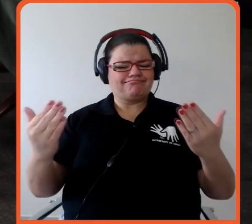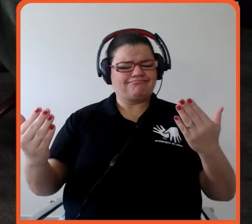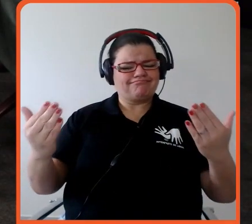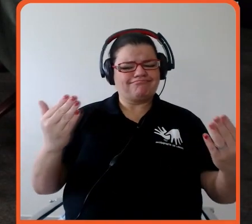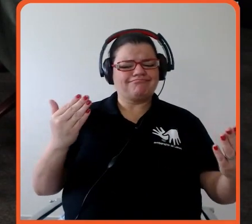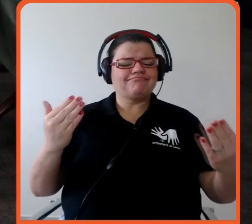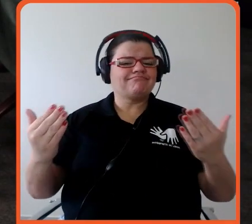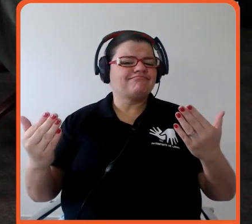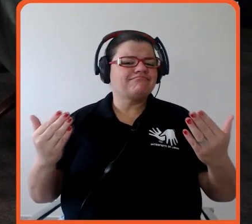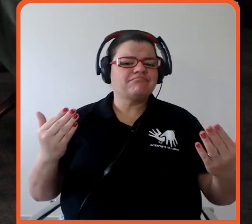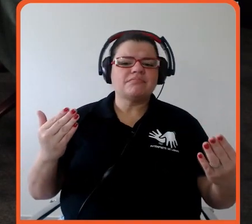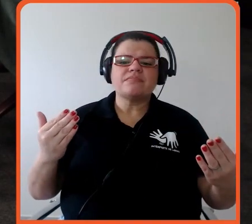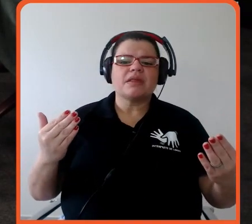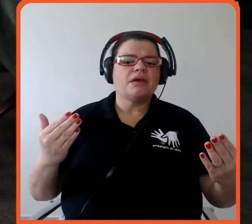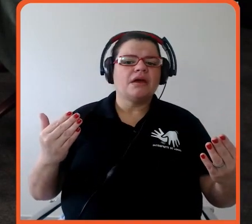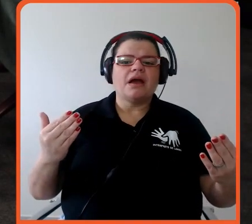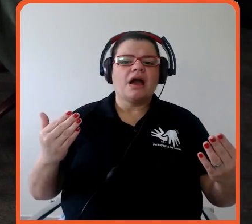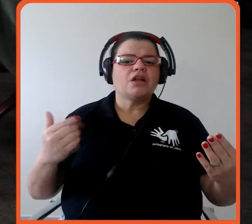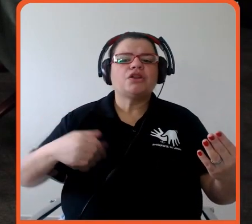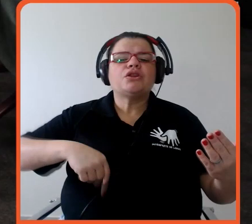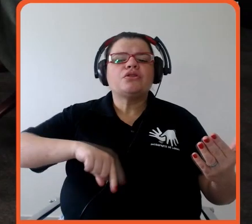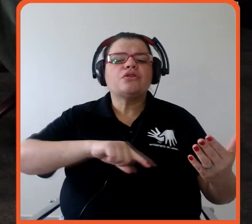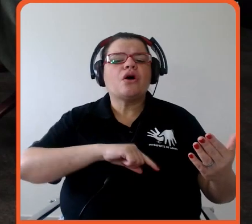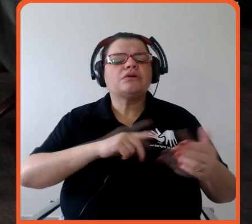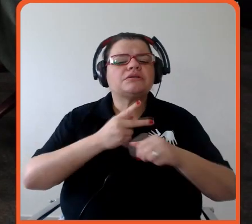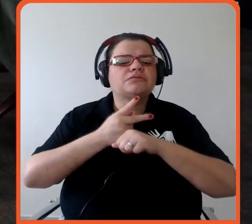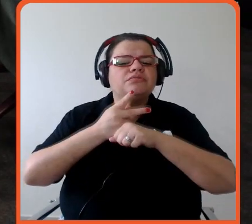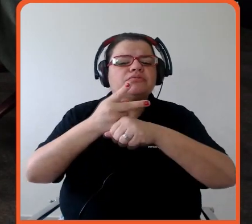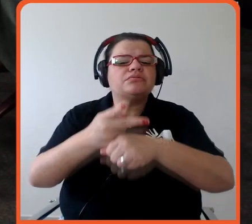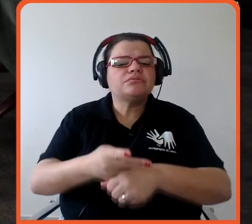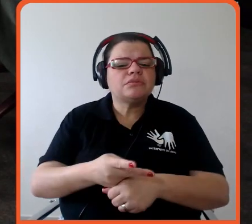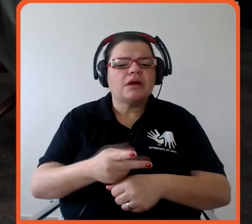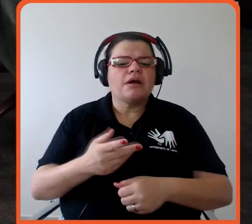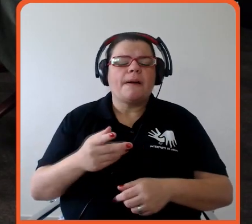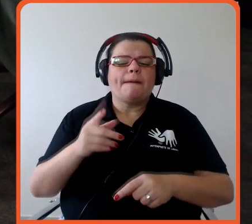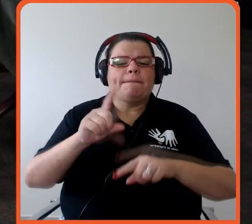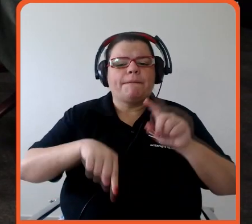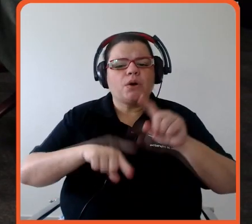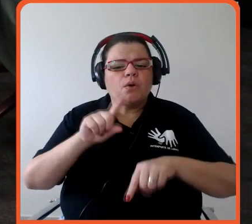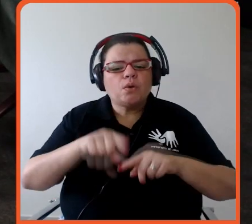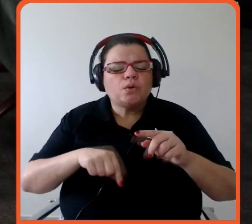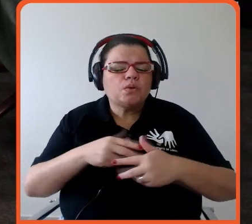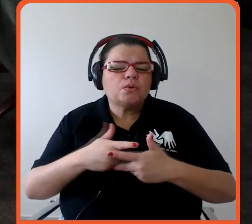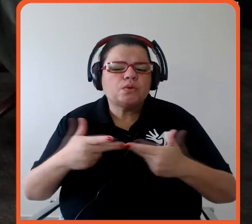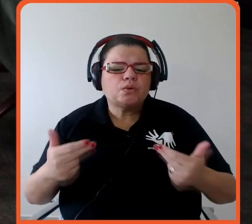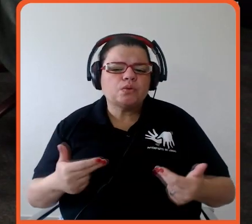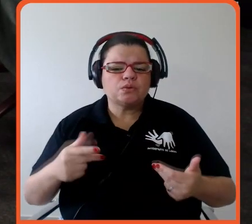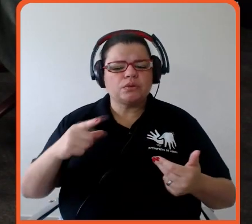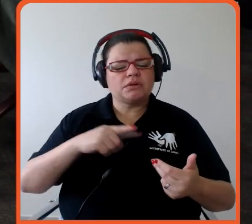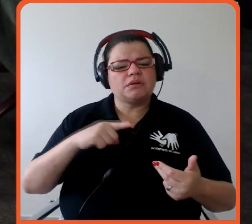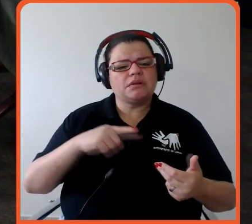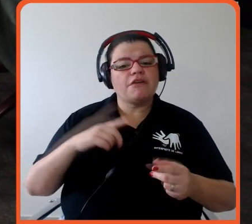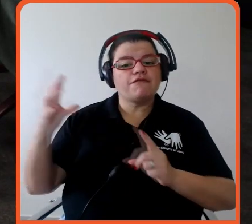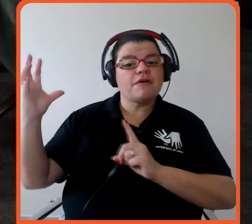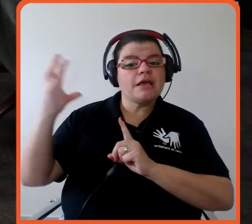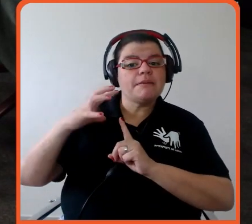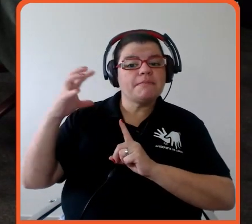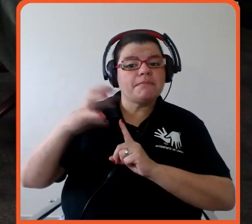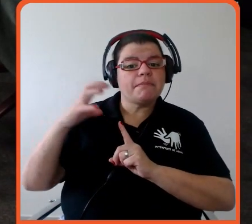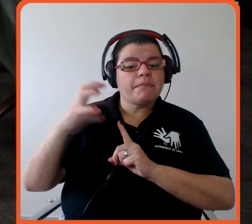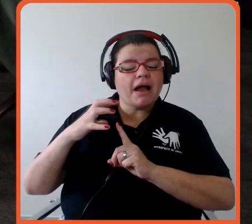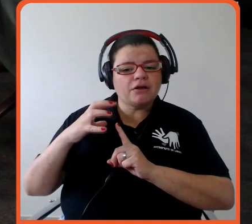Muito dificilmente ele vai buscar se aquele produto específico, ele teve ali um impacto menor de fato, né?